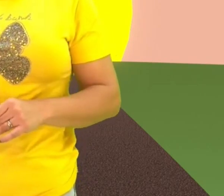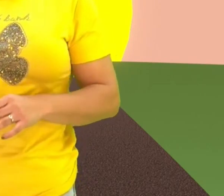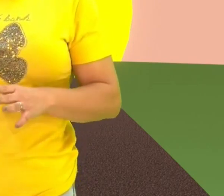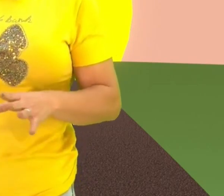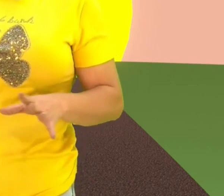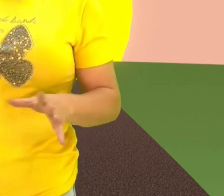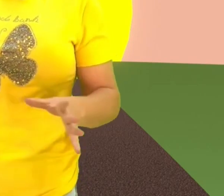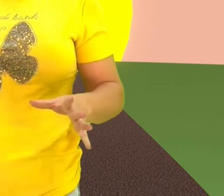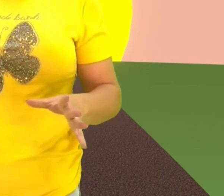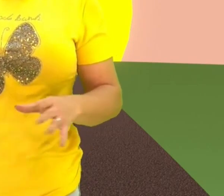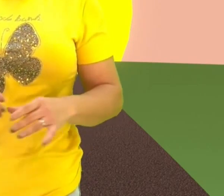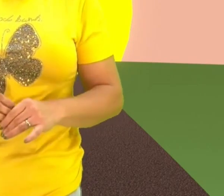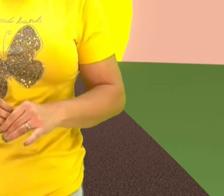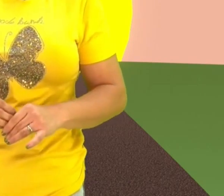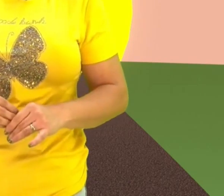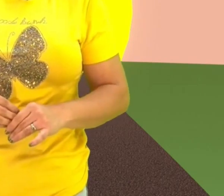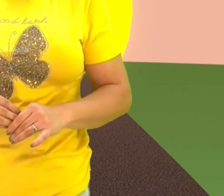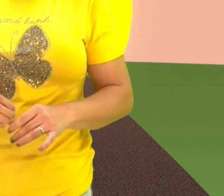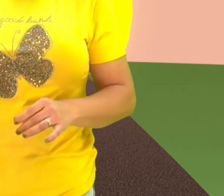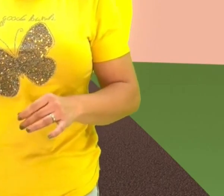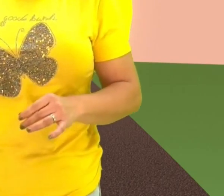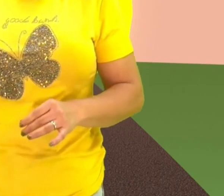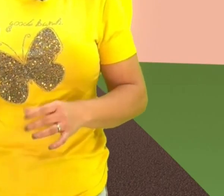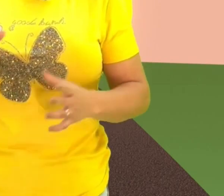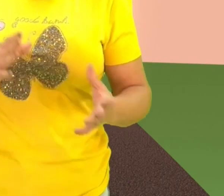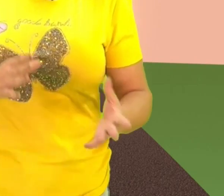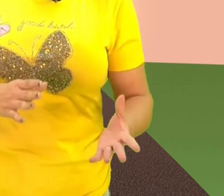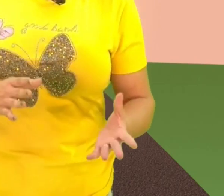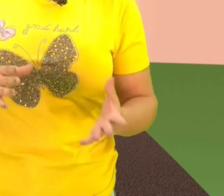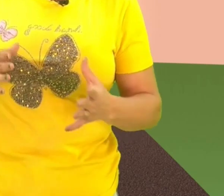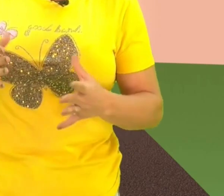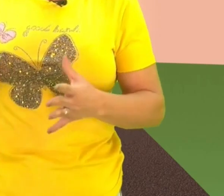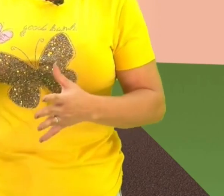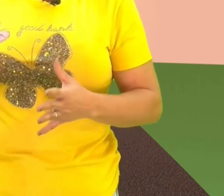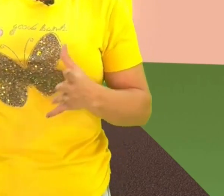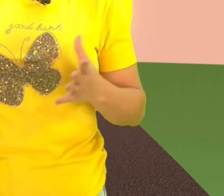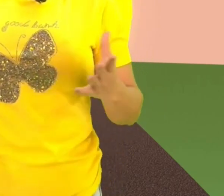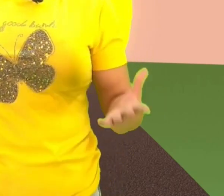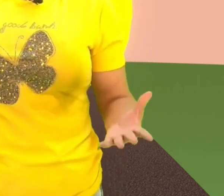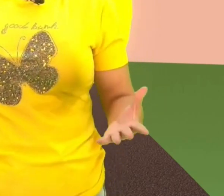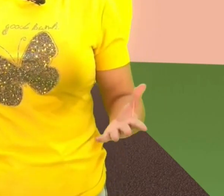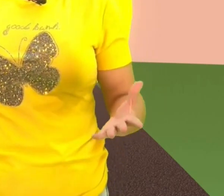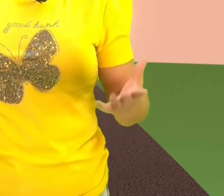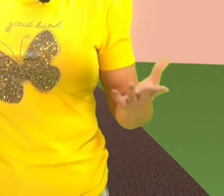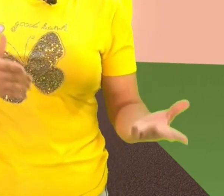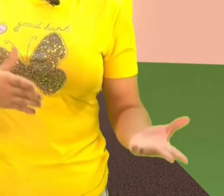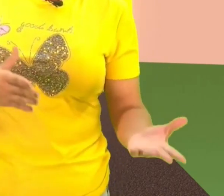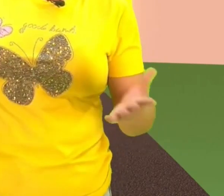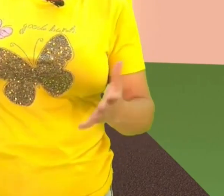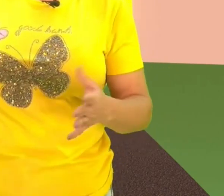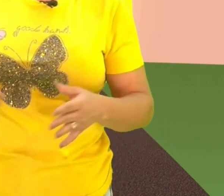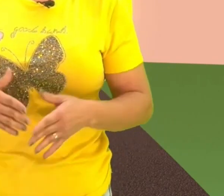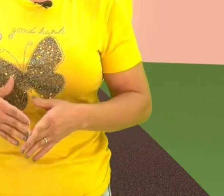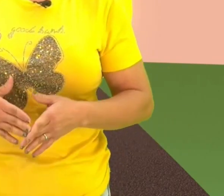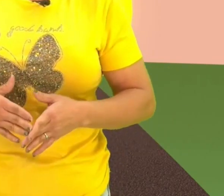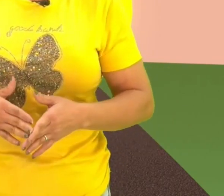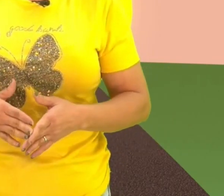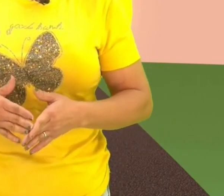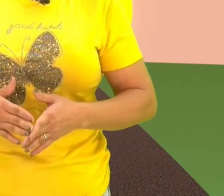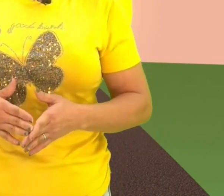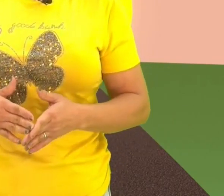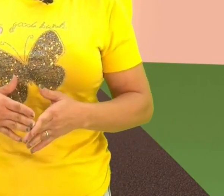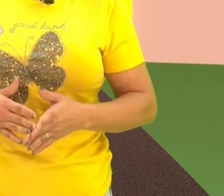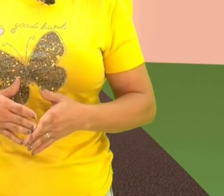os estereótipos são essenciais à vida social. Por quê? Porque permitem a um grupo se definir positivamente ou